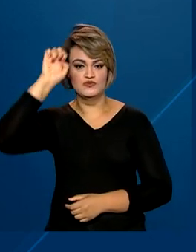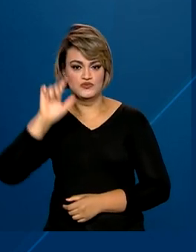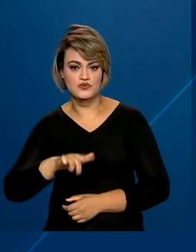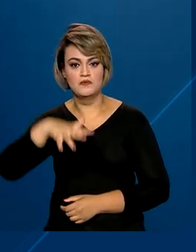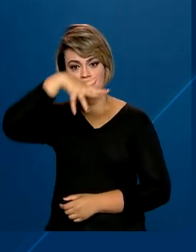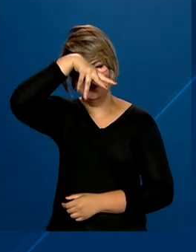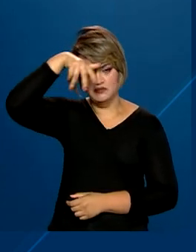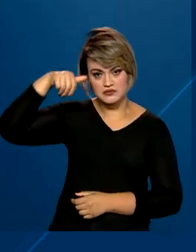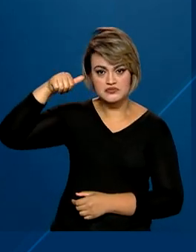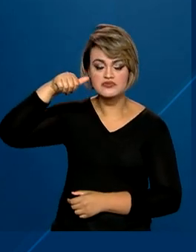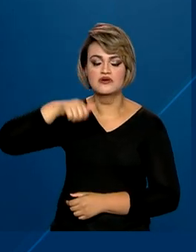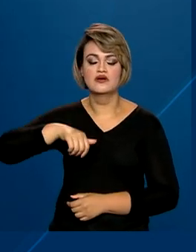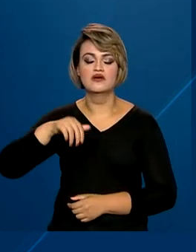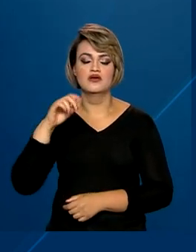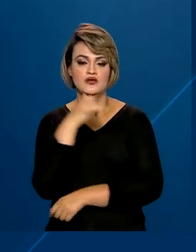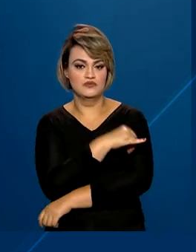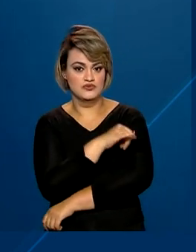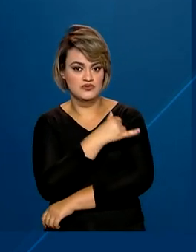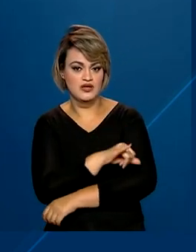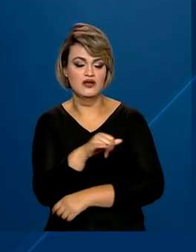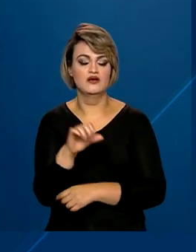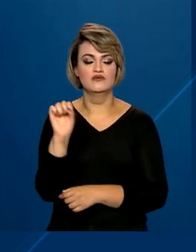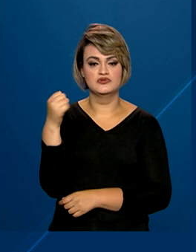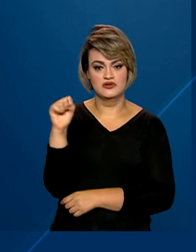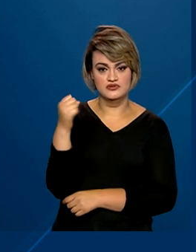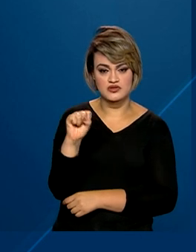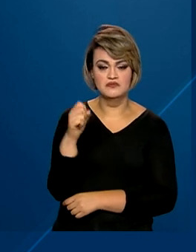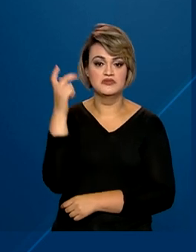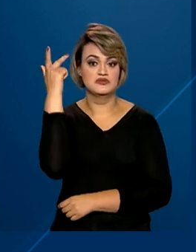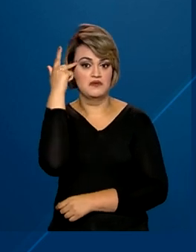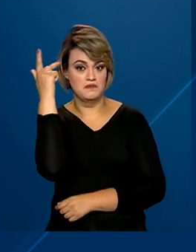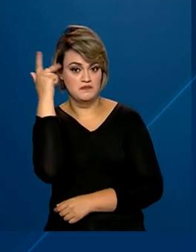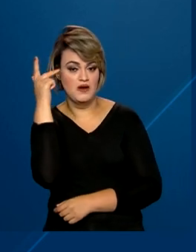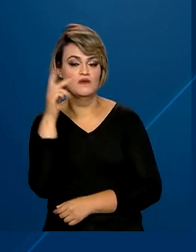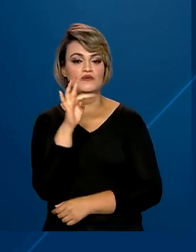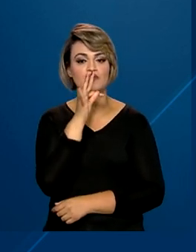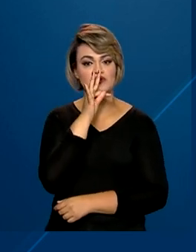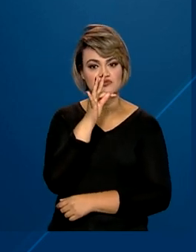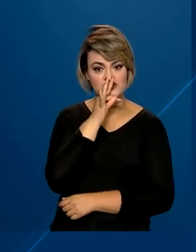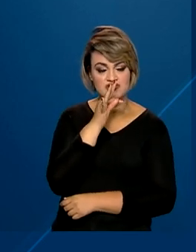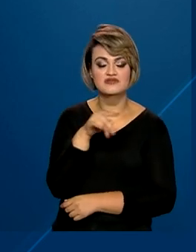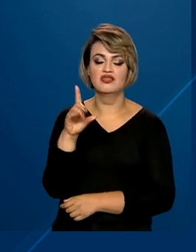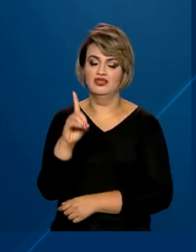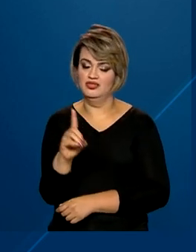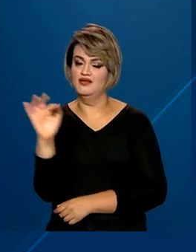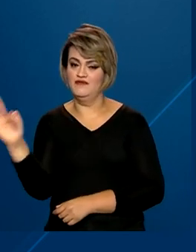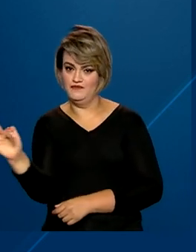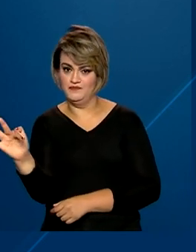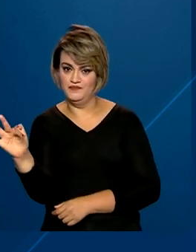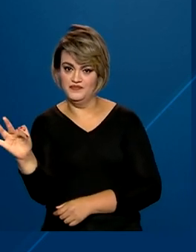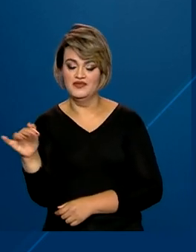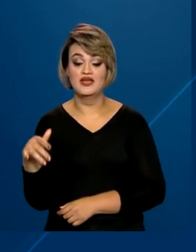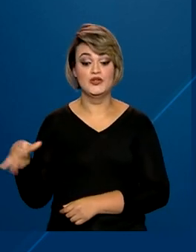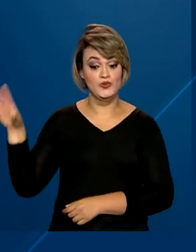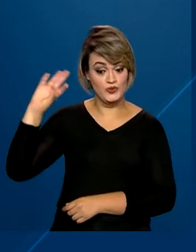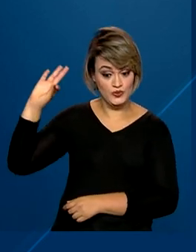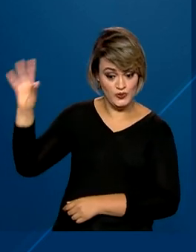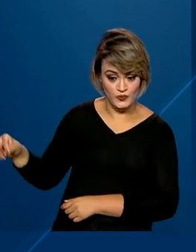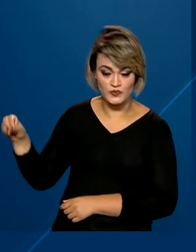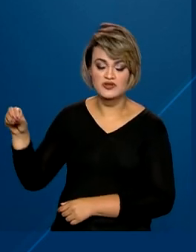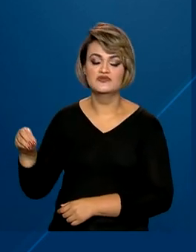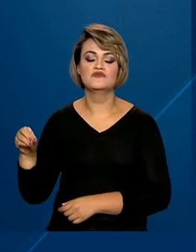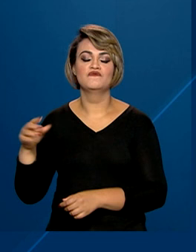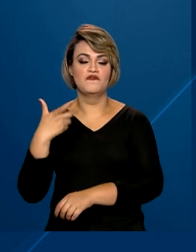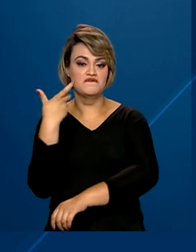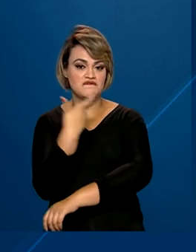Sul, Mato Grosso, Rio de Janeiro, Sergipe, São Paulo, Tocantins e o Distrito Federal devem vacinar